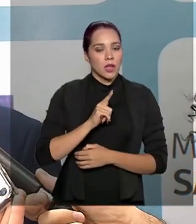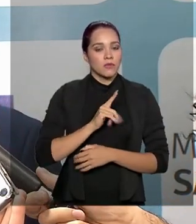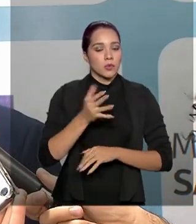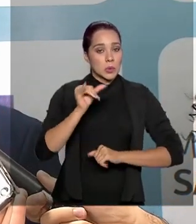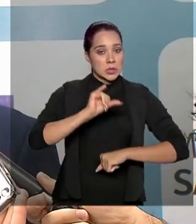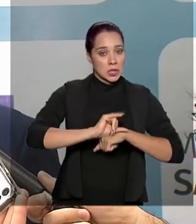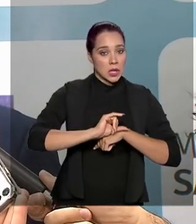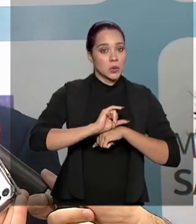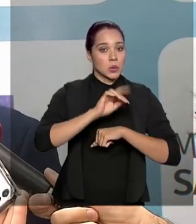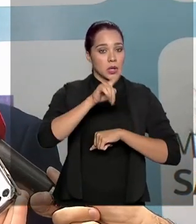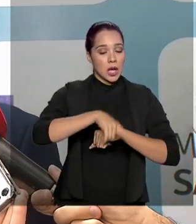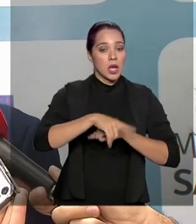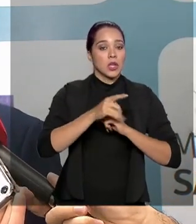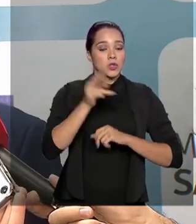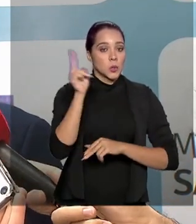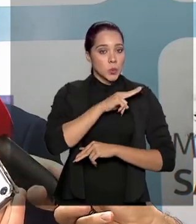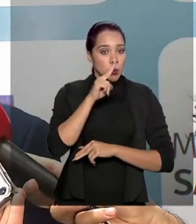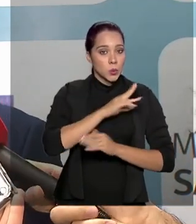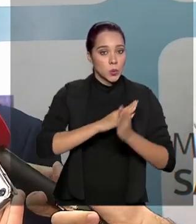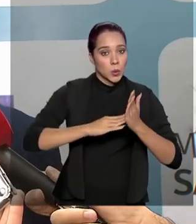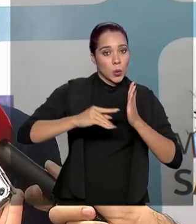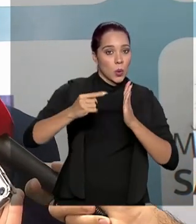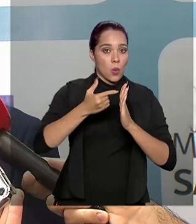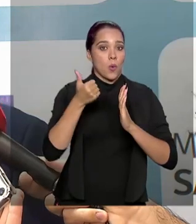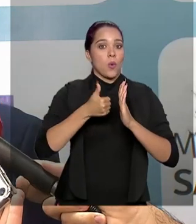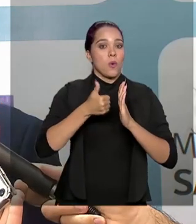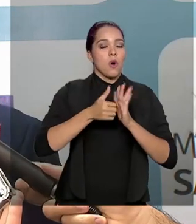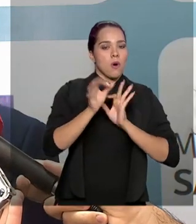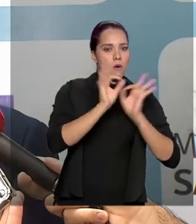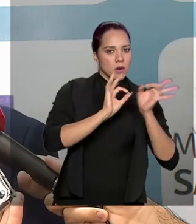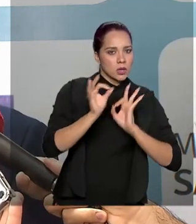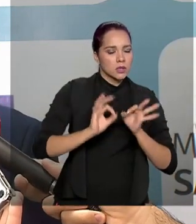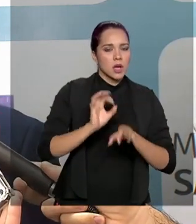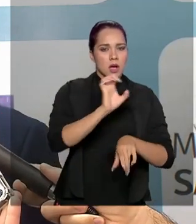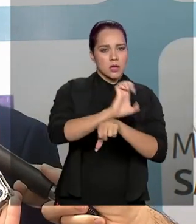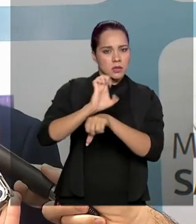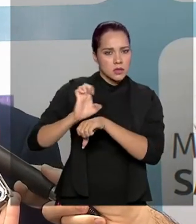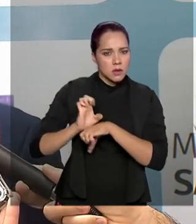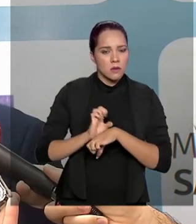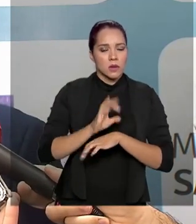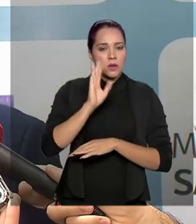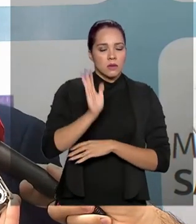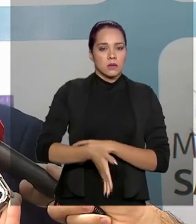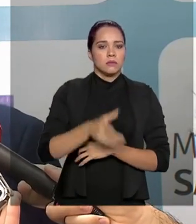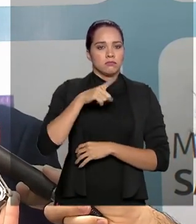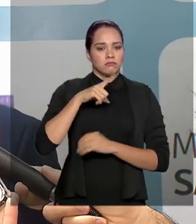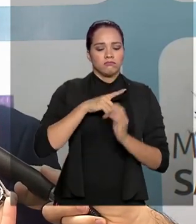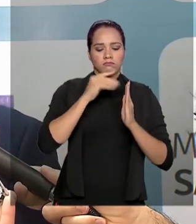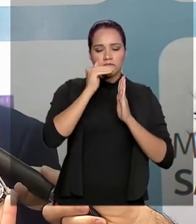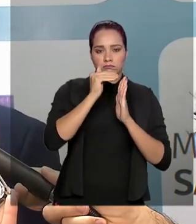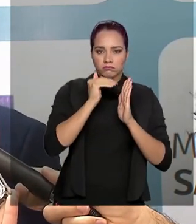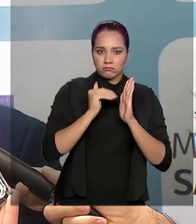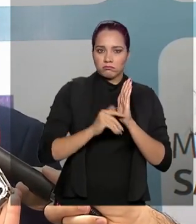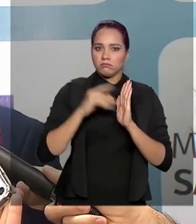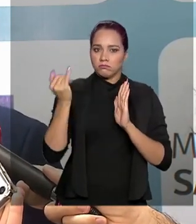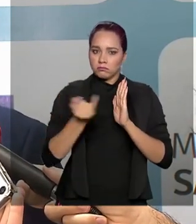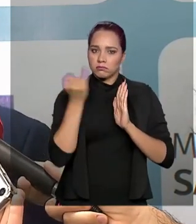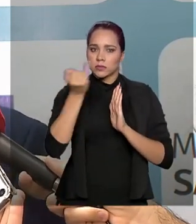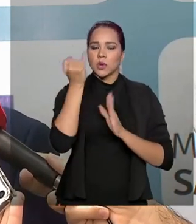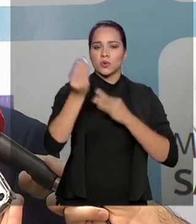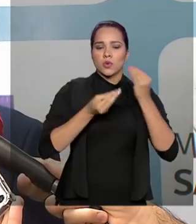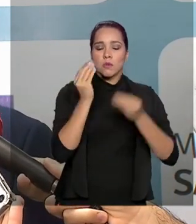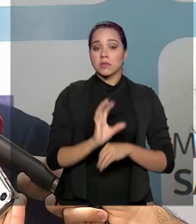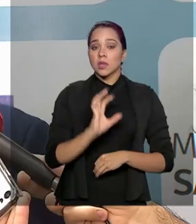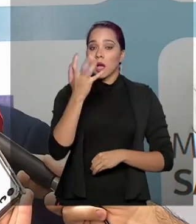de Operação e Emergência Nível 1 para organizar a rede, organizar com os estados, estabelecer critérios de definição de